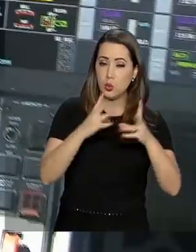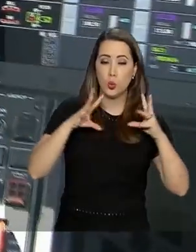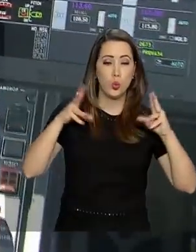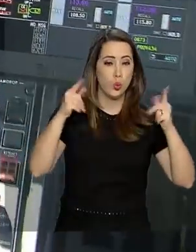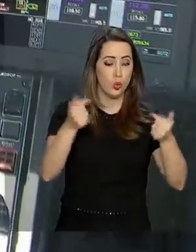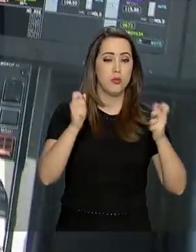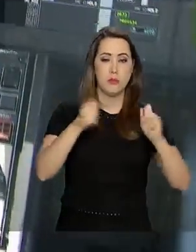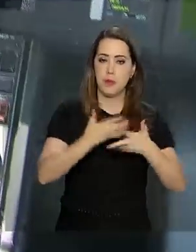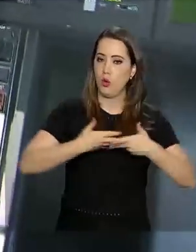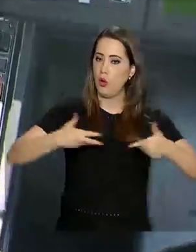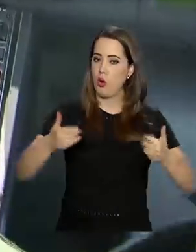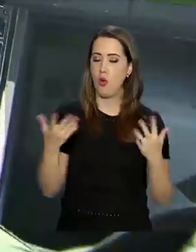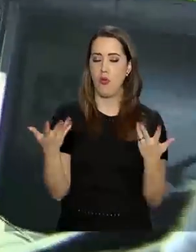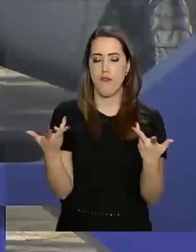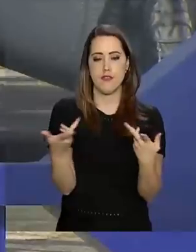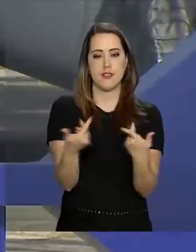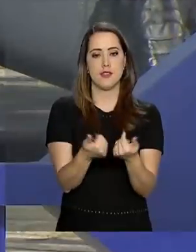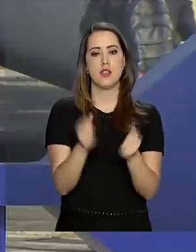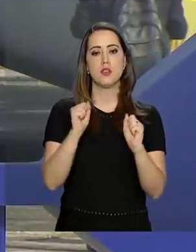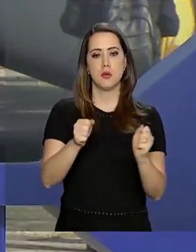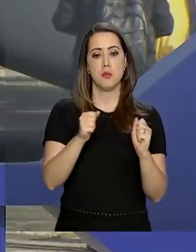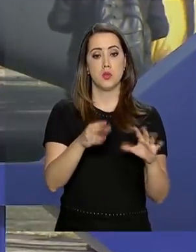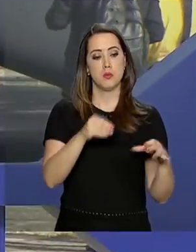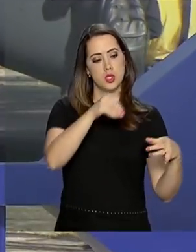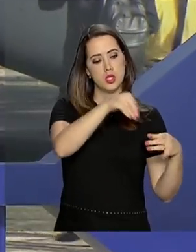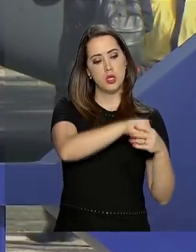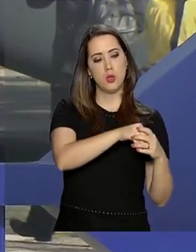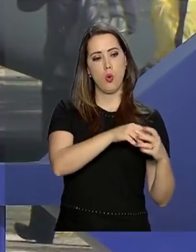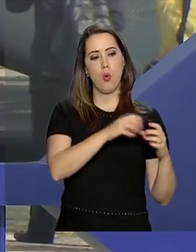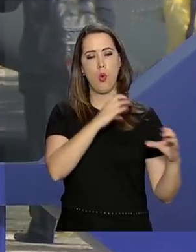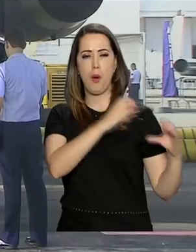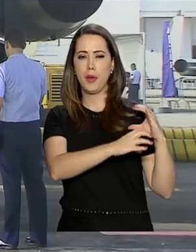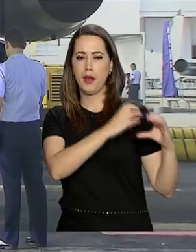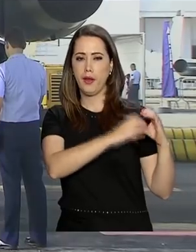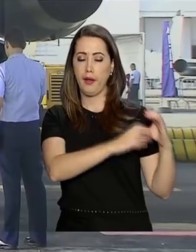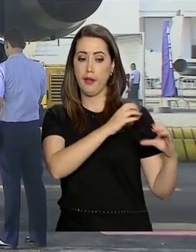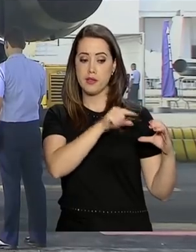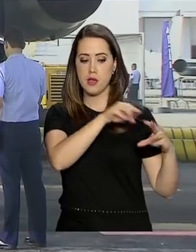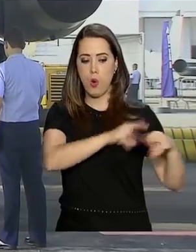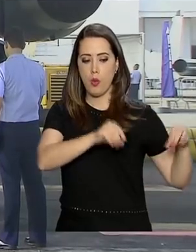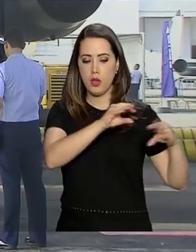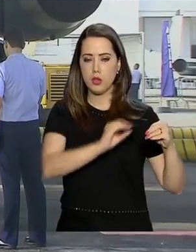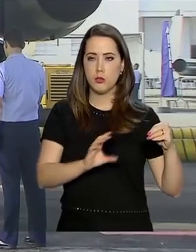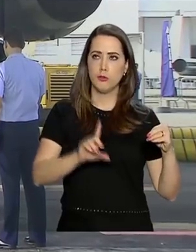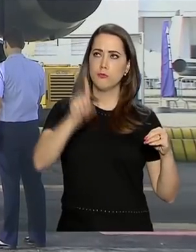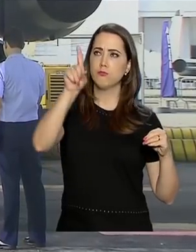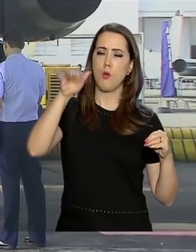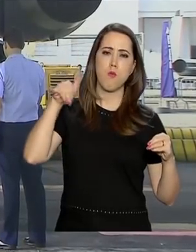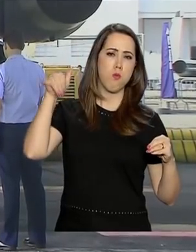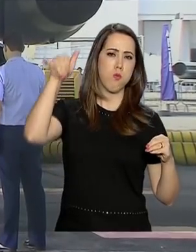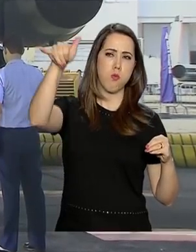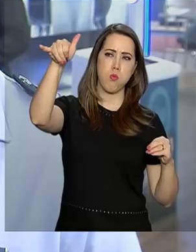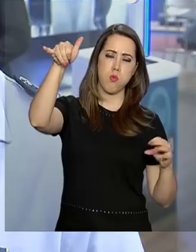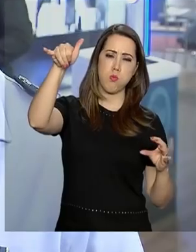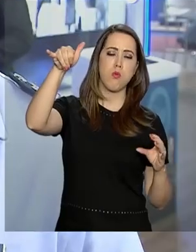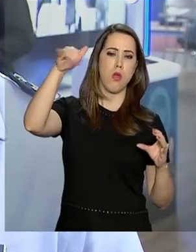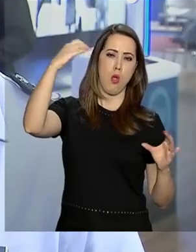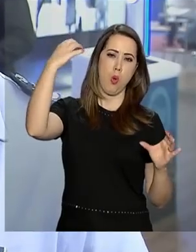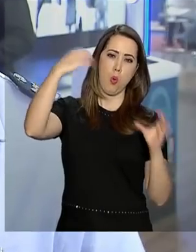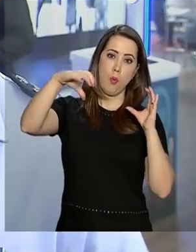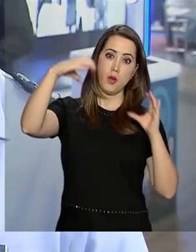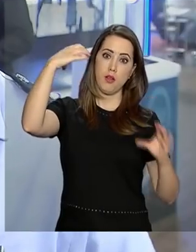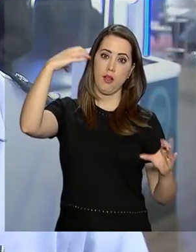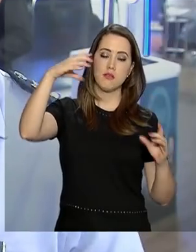e possibilita a integração com as tropas em terra, como, por exemplo, fazer lançamentos de carga com precisão. Na